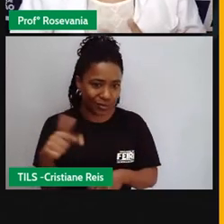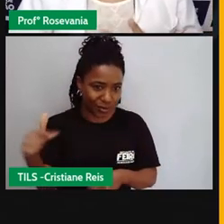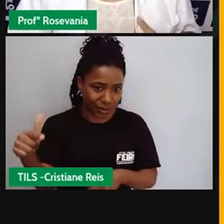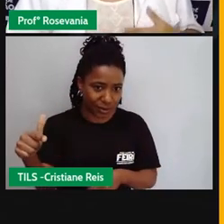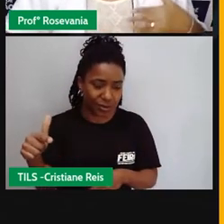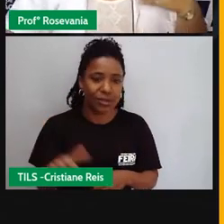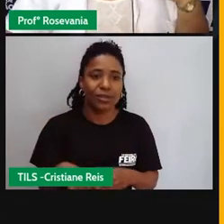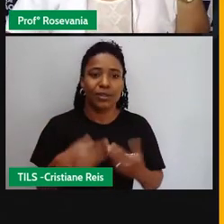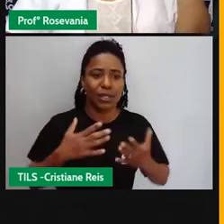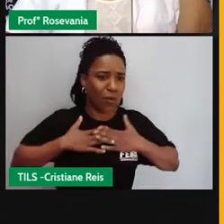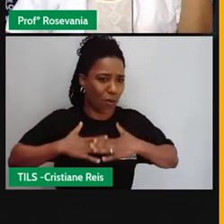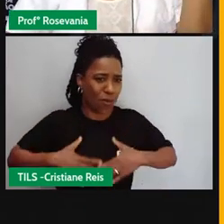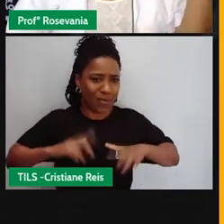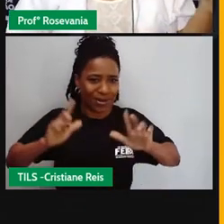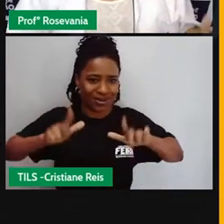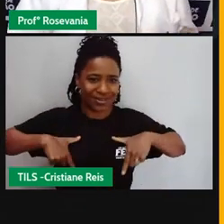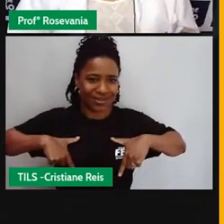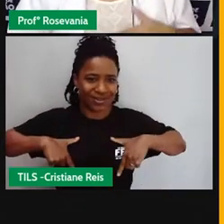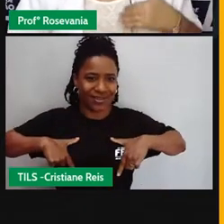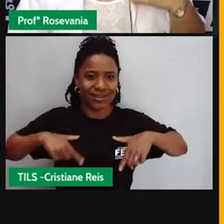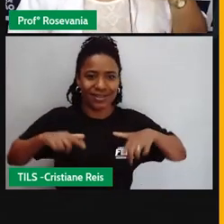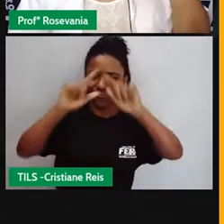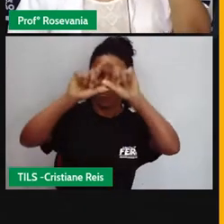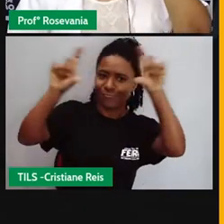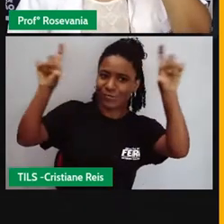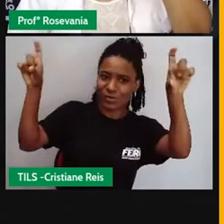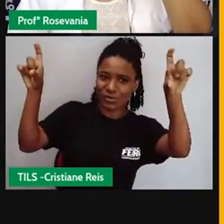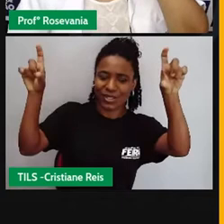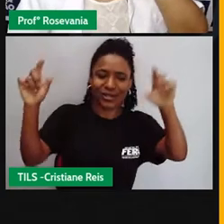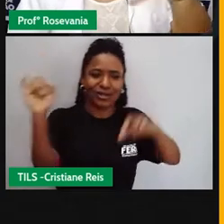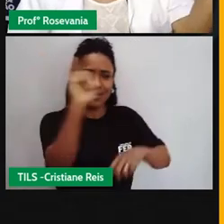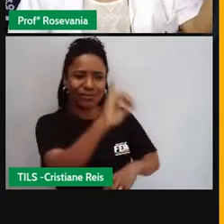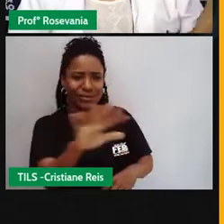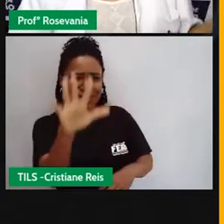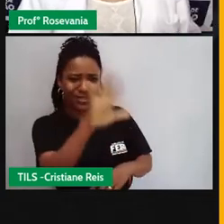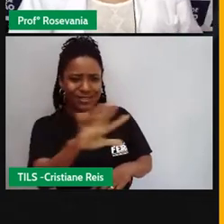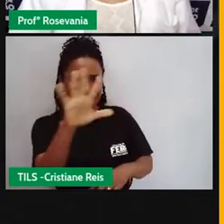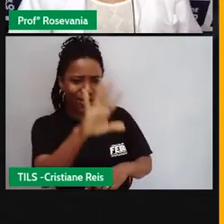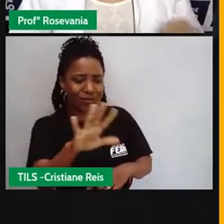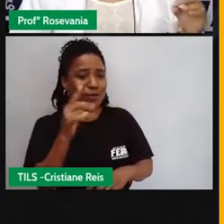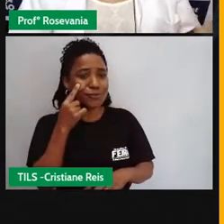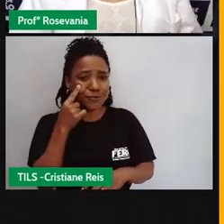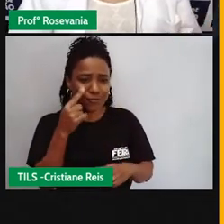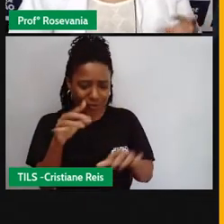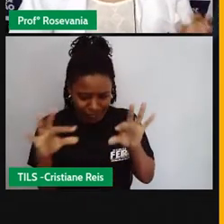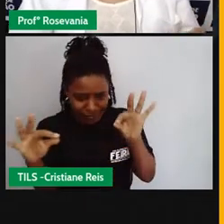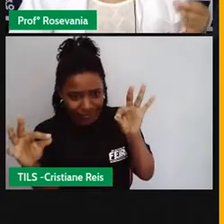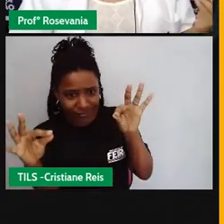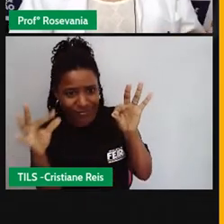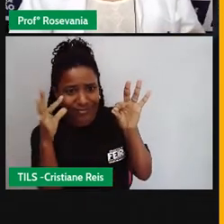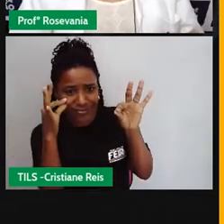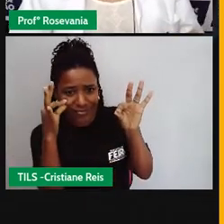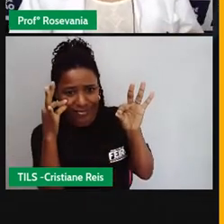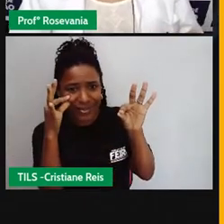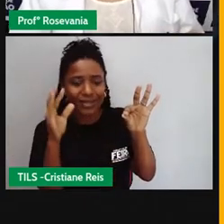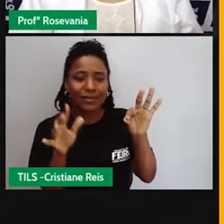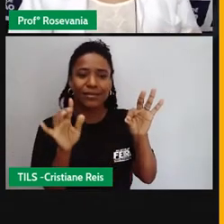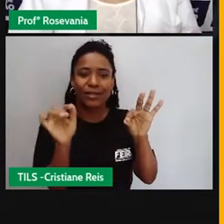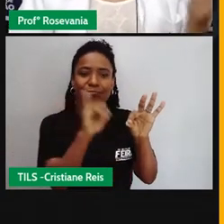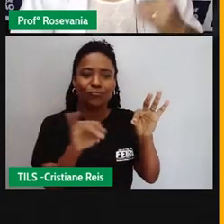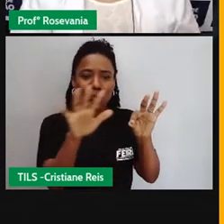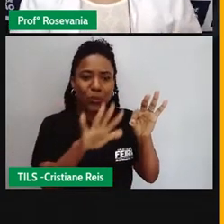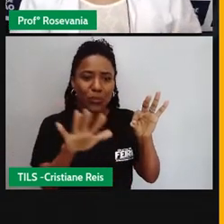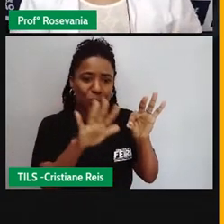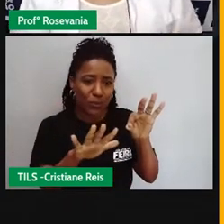própria roupa da gente, nas embalagens, no dia a dia da gente a gente encontra muita mensagem